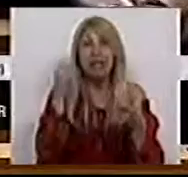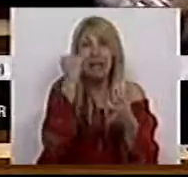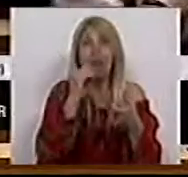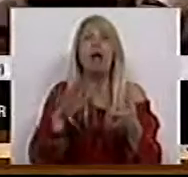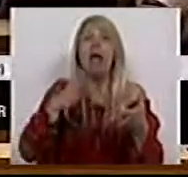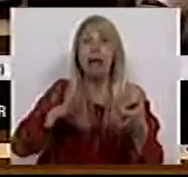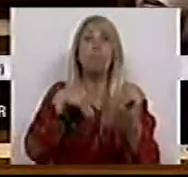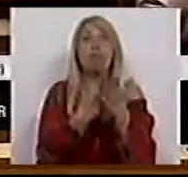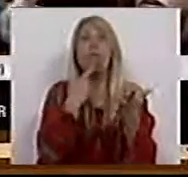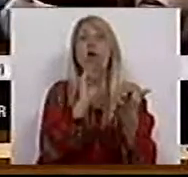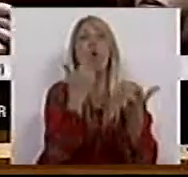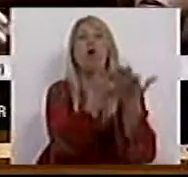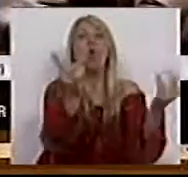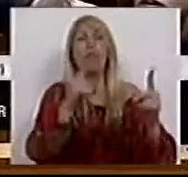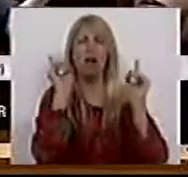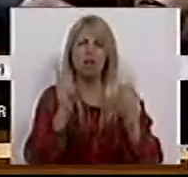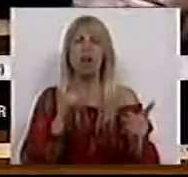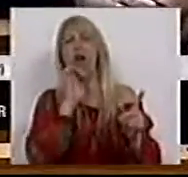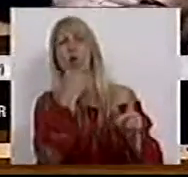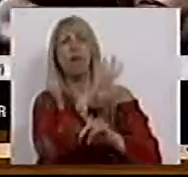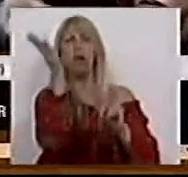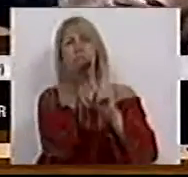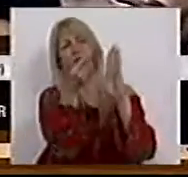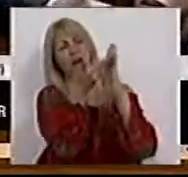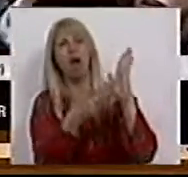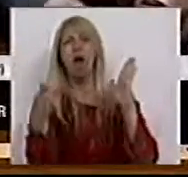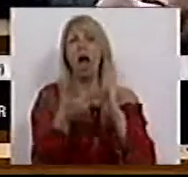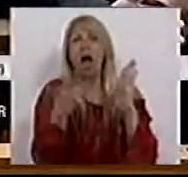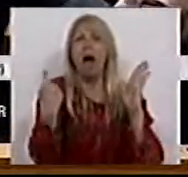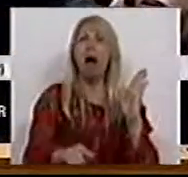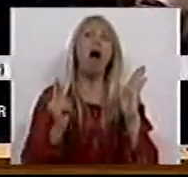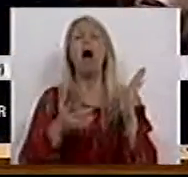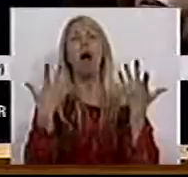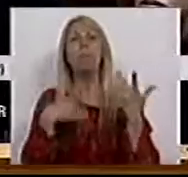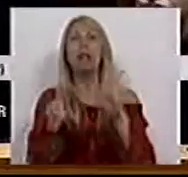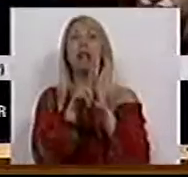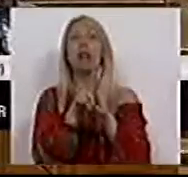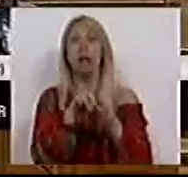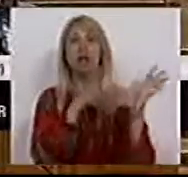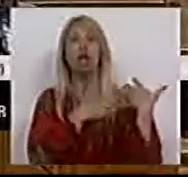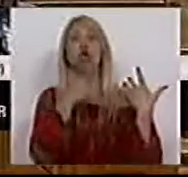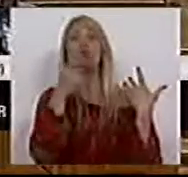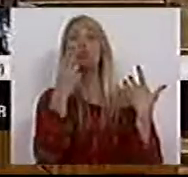coberto pelo Código Penal e num outro aspecto já está coberto pela Lei Tutelar Educativa.